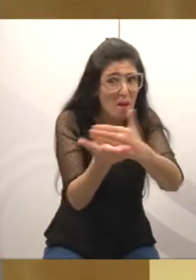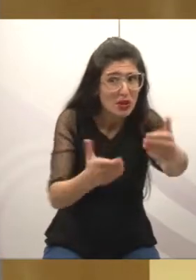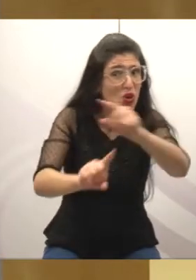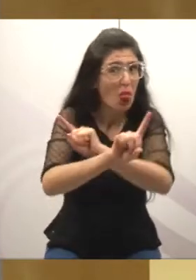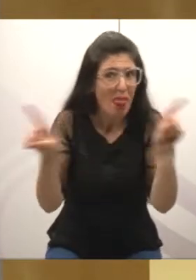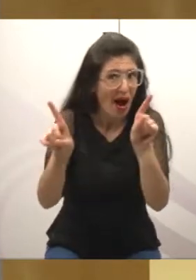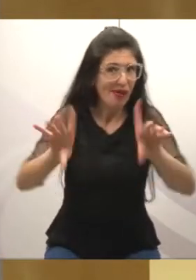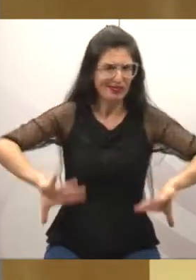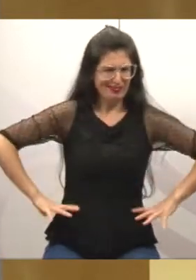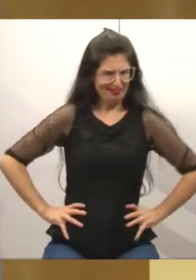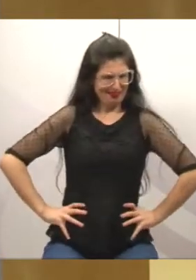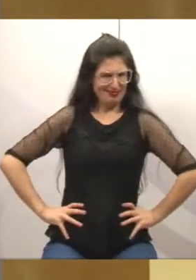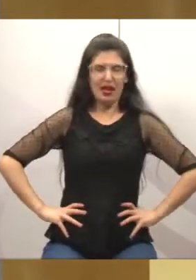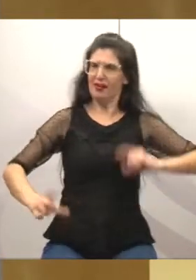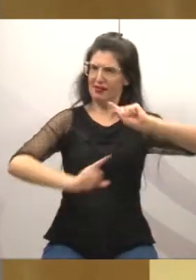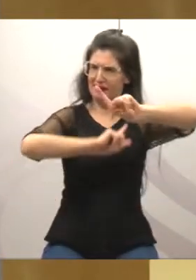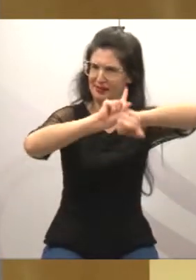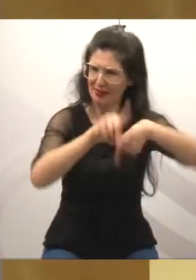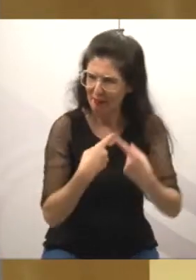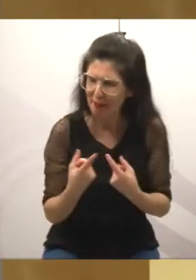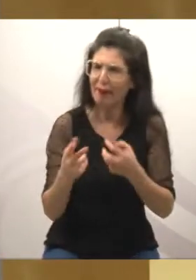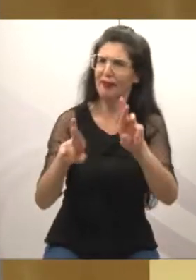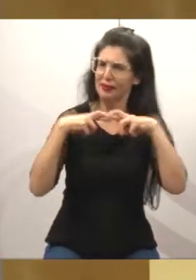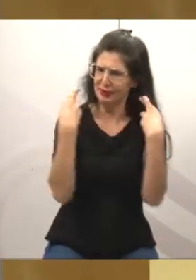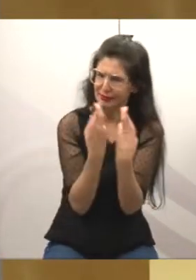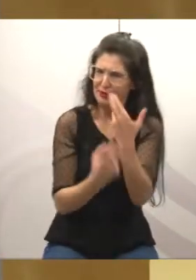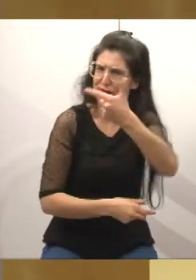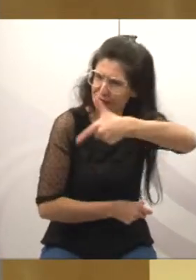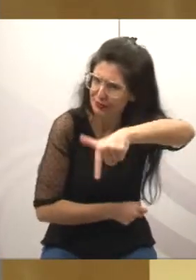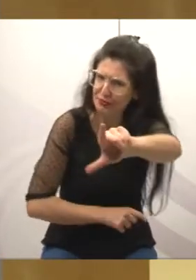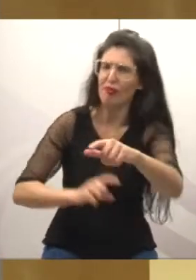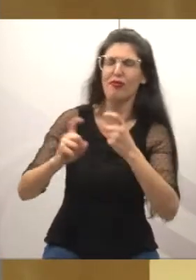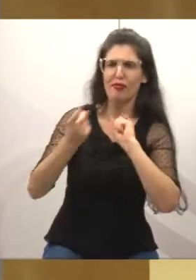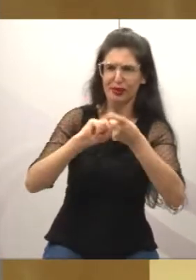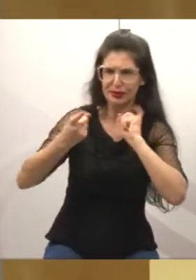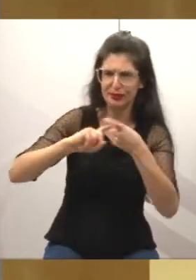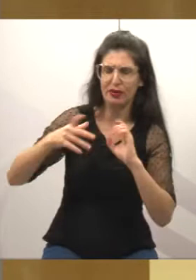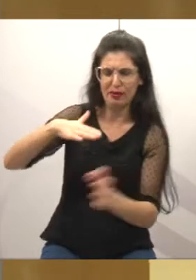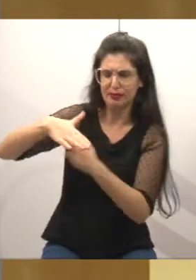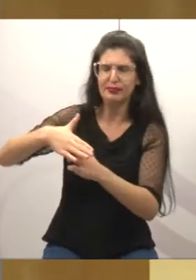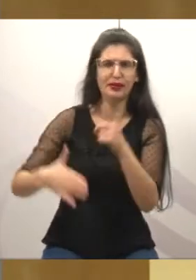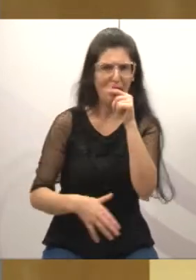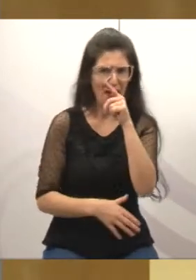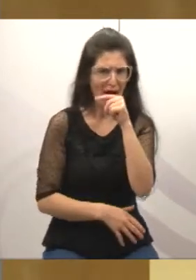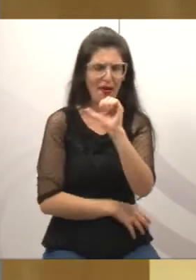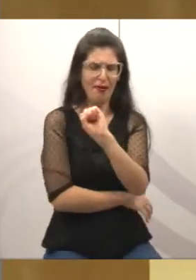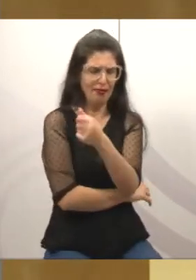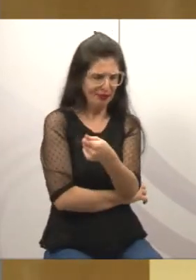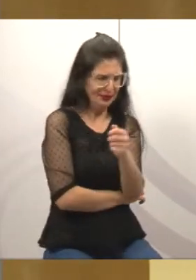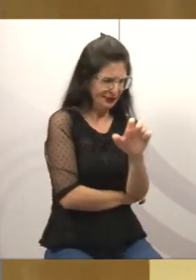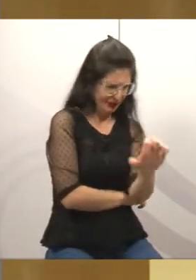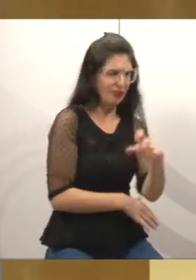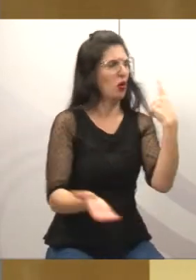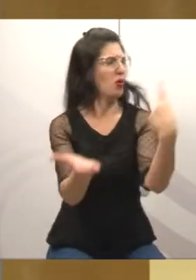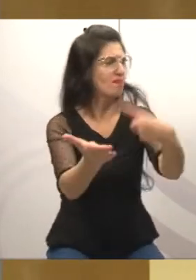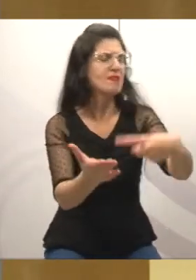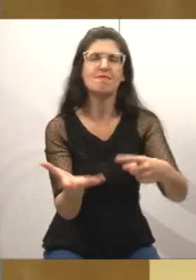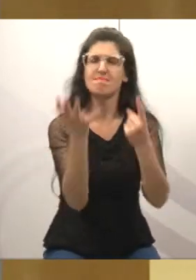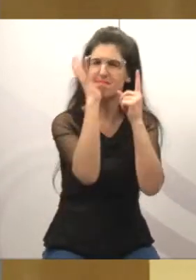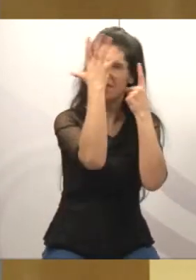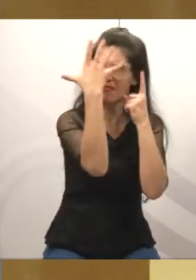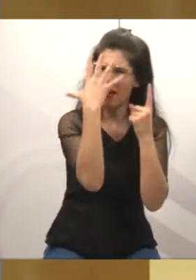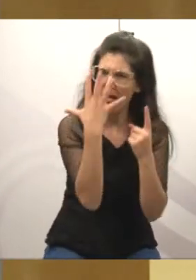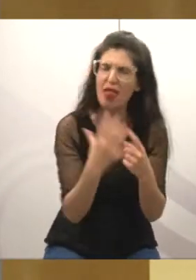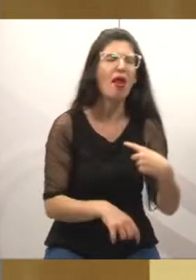Depois, fizemos uma reunião no SAI. Ficou programado que era para fevereiro. E eu me lembro bem, à